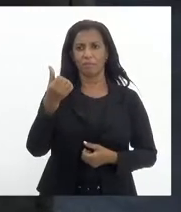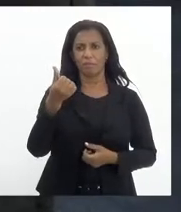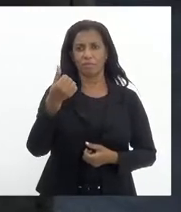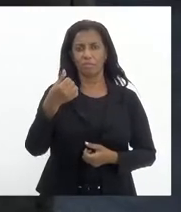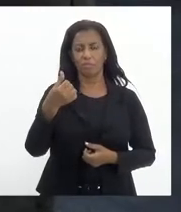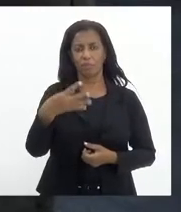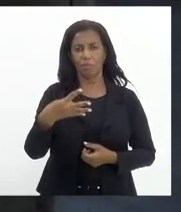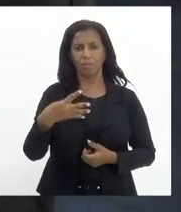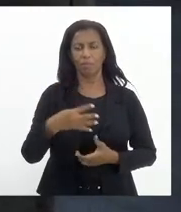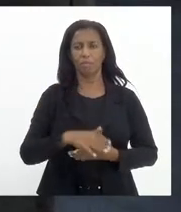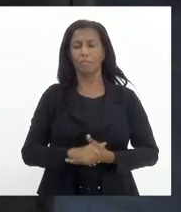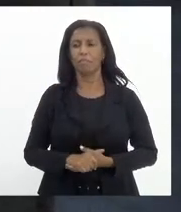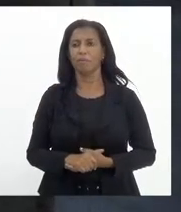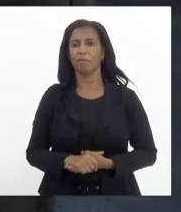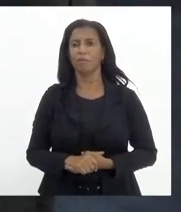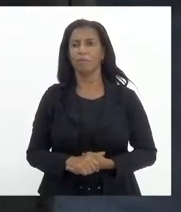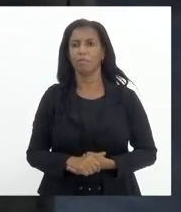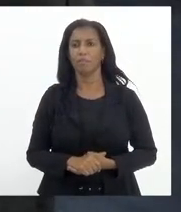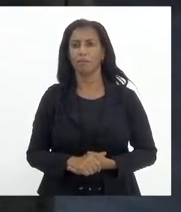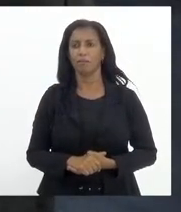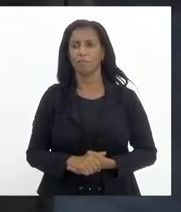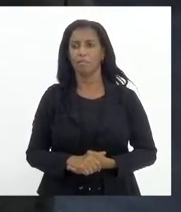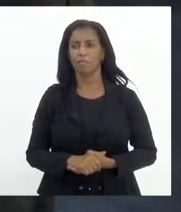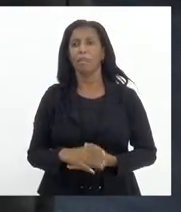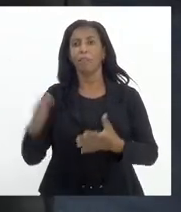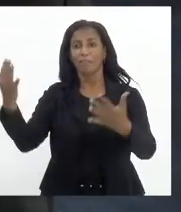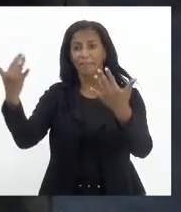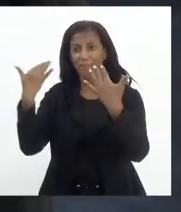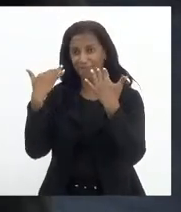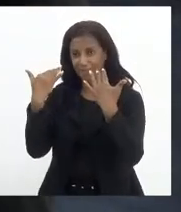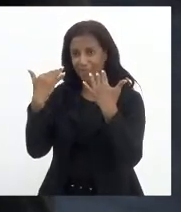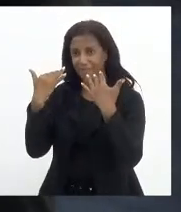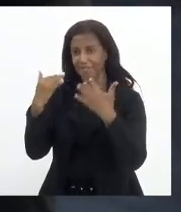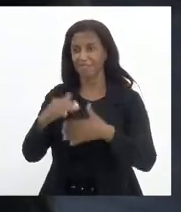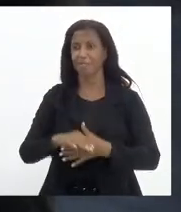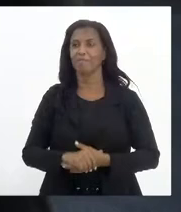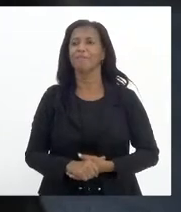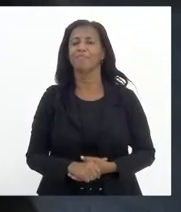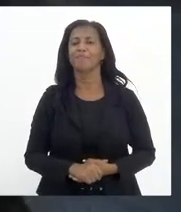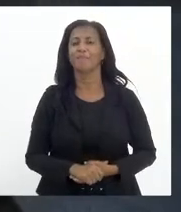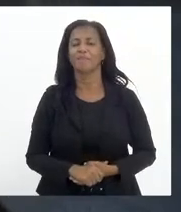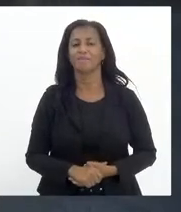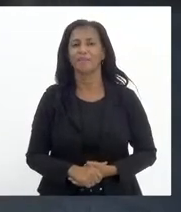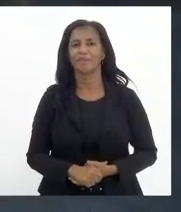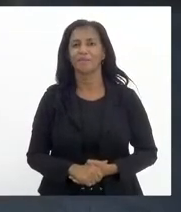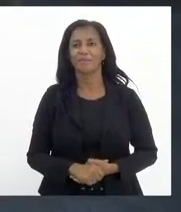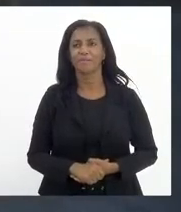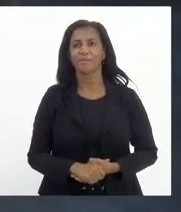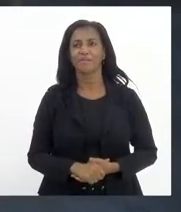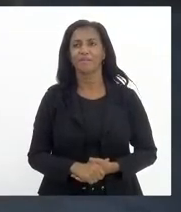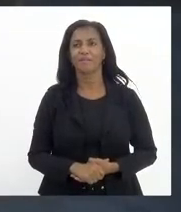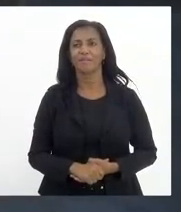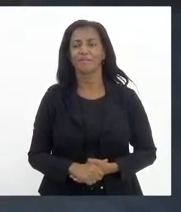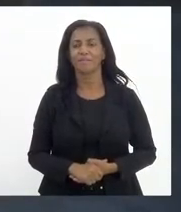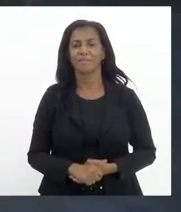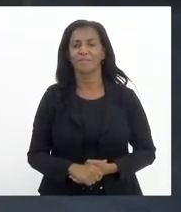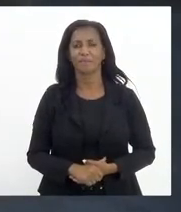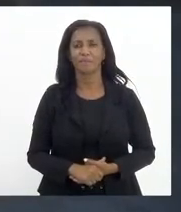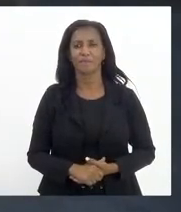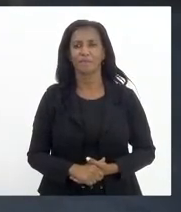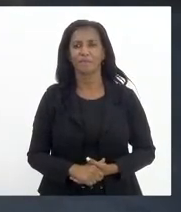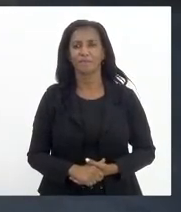posição da CCJ? É que eu quero que ele preste atenção. Qual é a CCJ? Eu achei que você não... O deputado Luiz Paulo tem a sugestão.